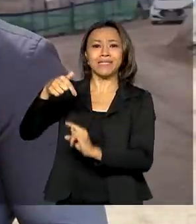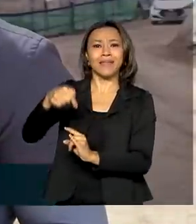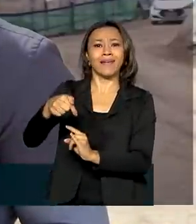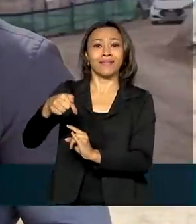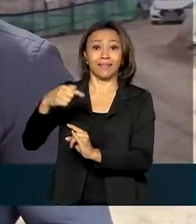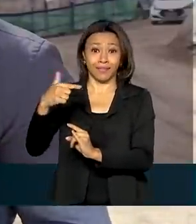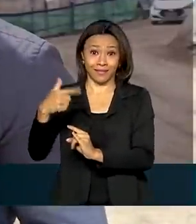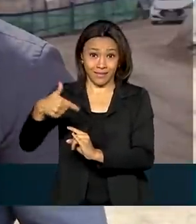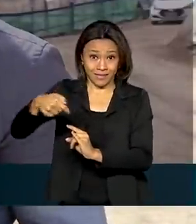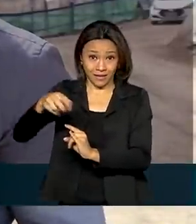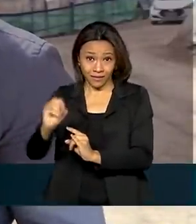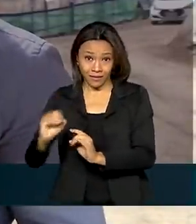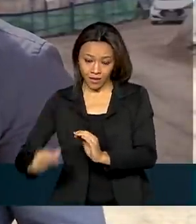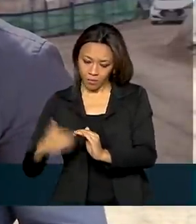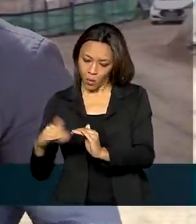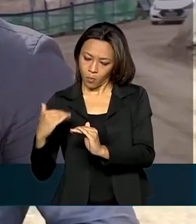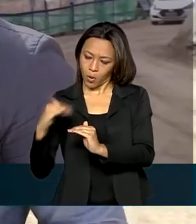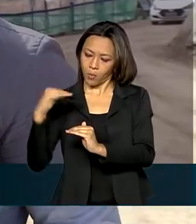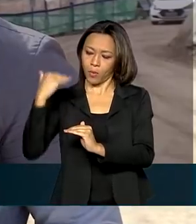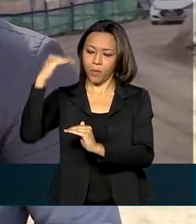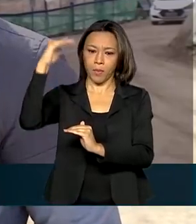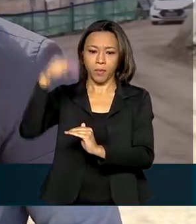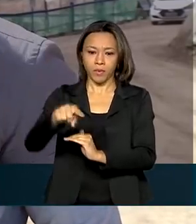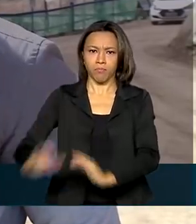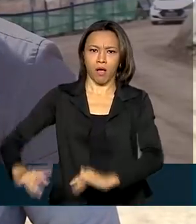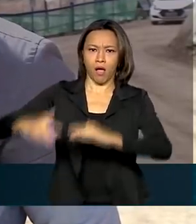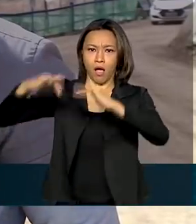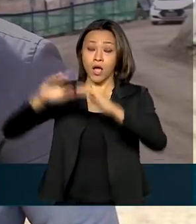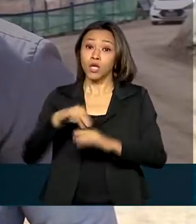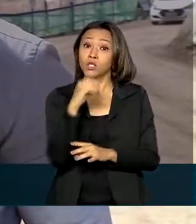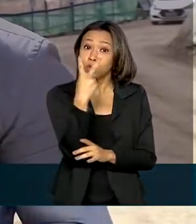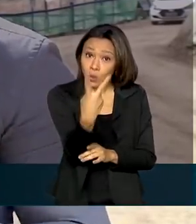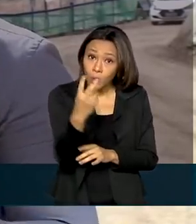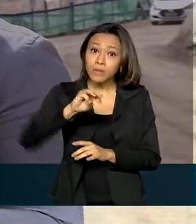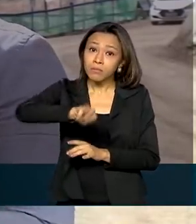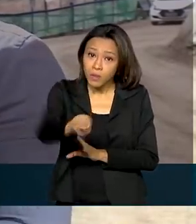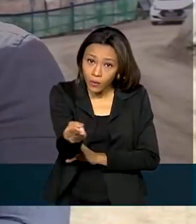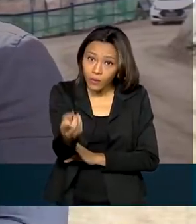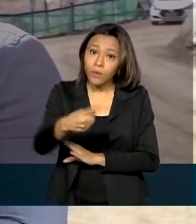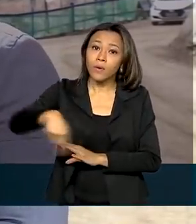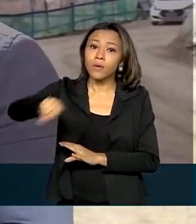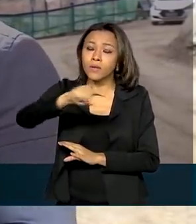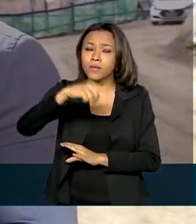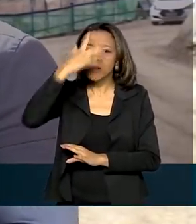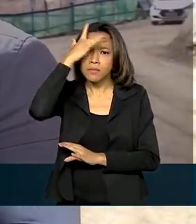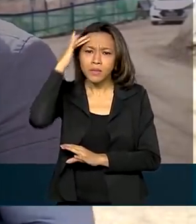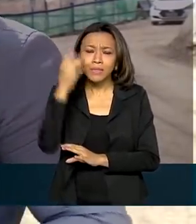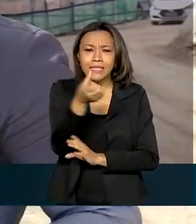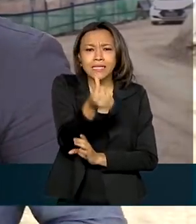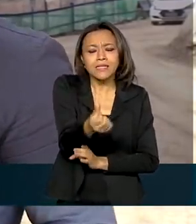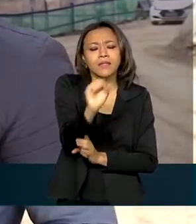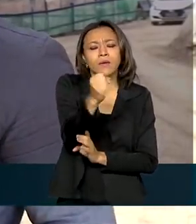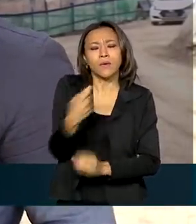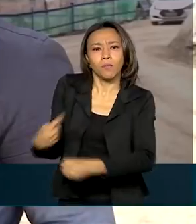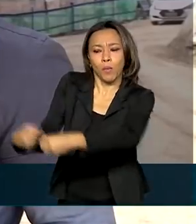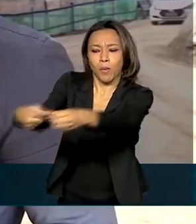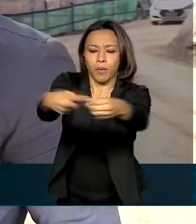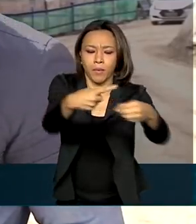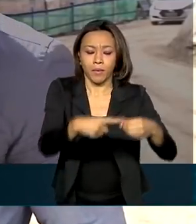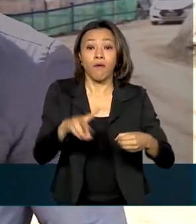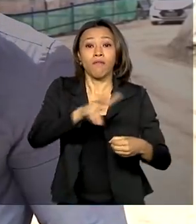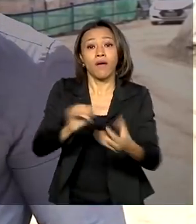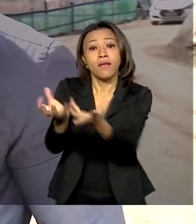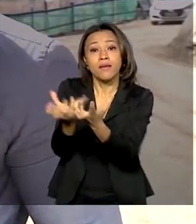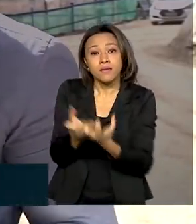for concluída, em julho do ano que vem, 2 milhões de pessoas de 68 municípios receberão água